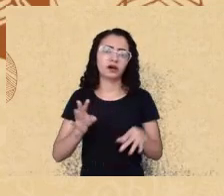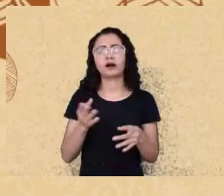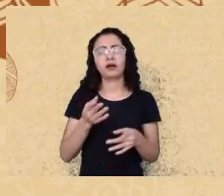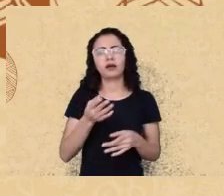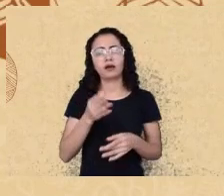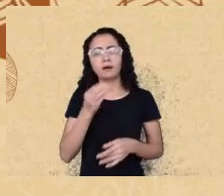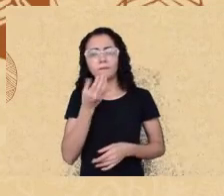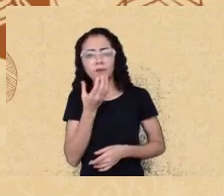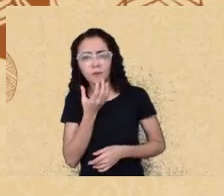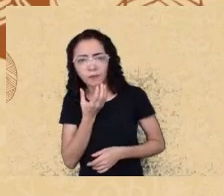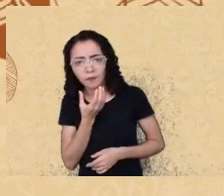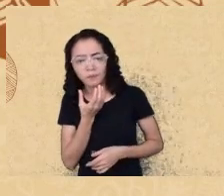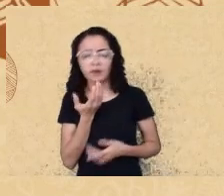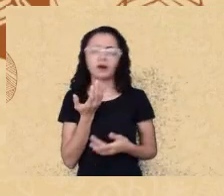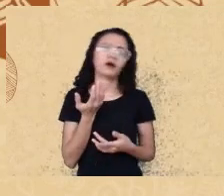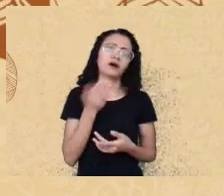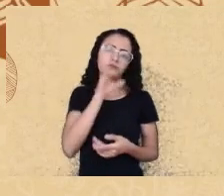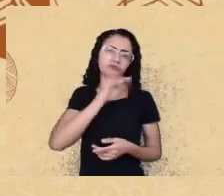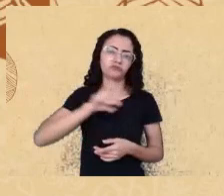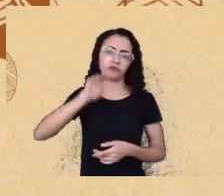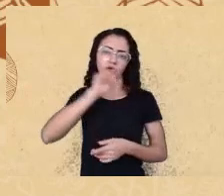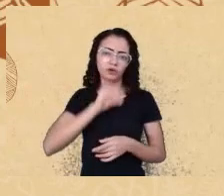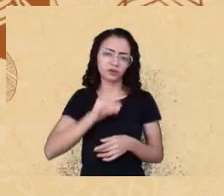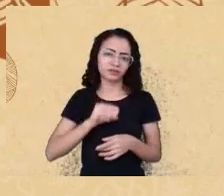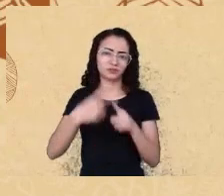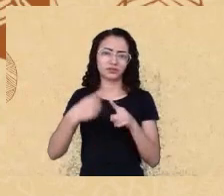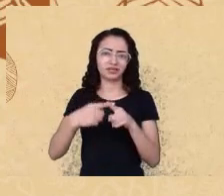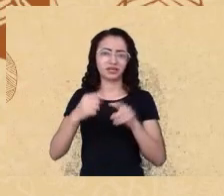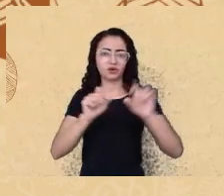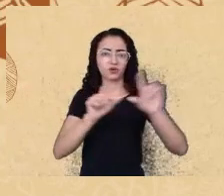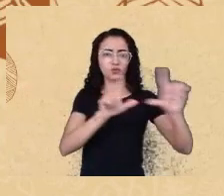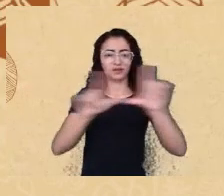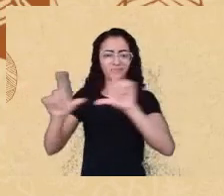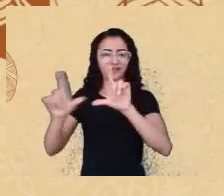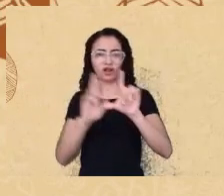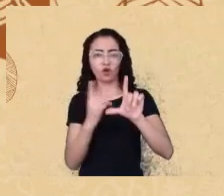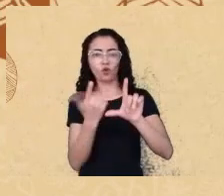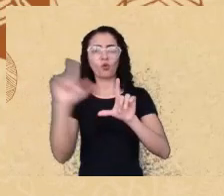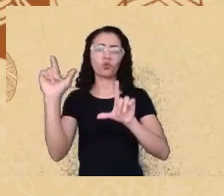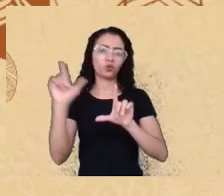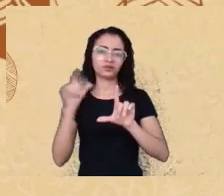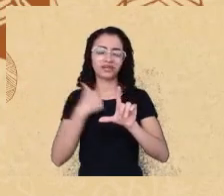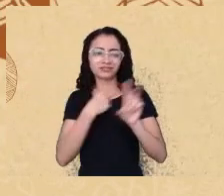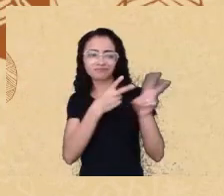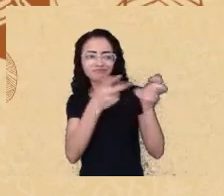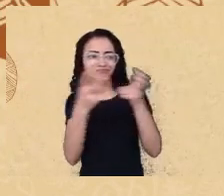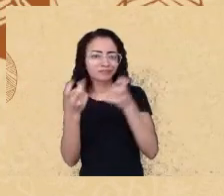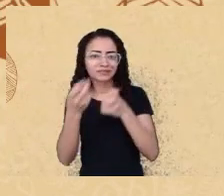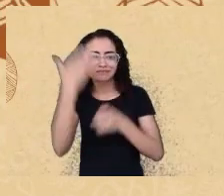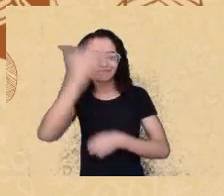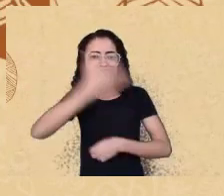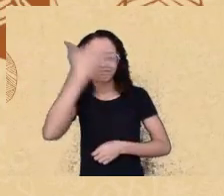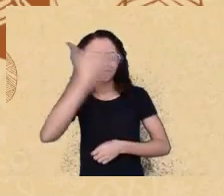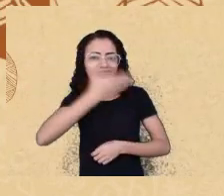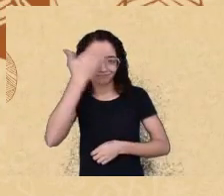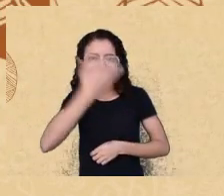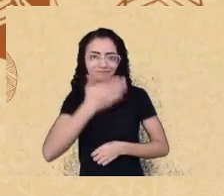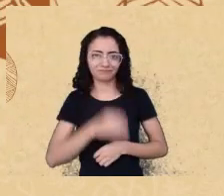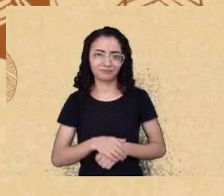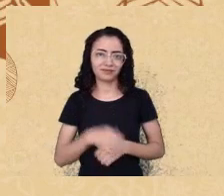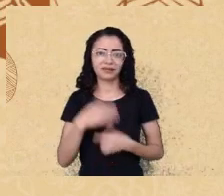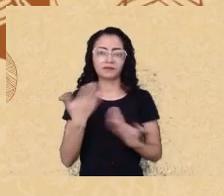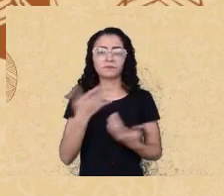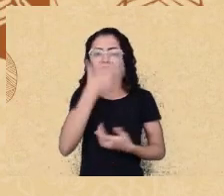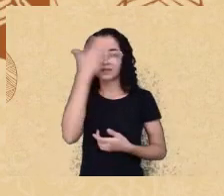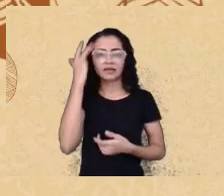porque, como eu não vou estar na tela, muito provavelmente eu não vou estar vinculada nem ao chat e não vou observar quem está levantando a mão e coisas e tal. A